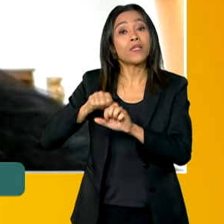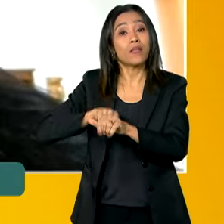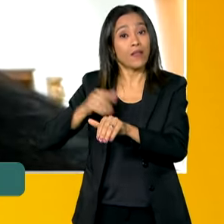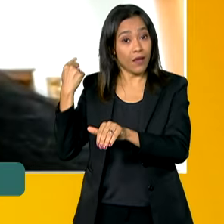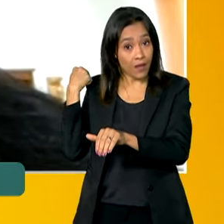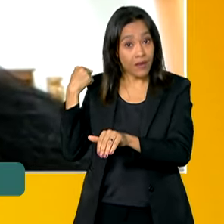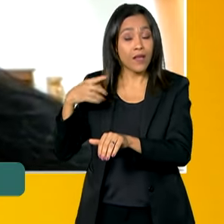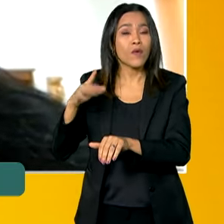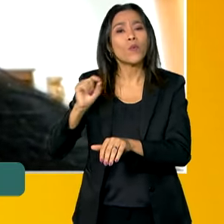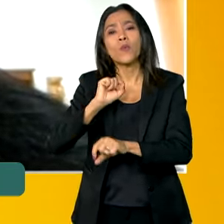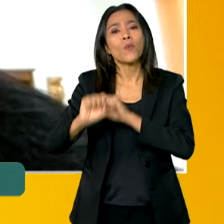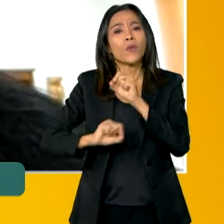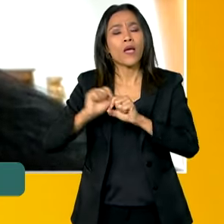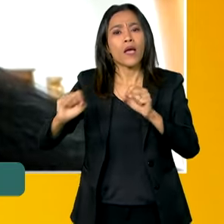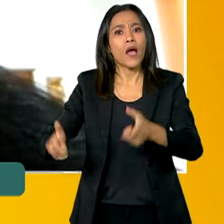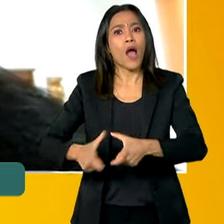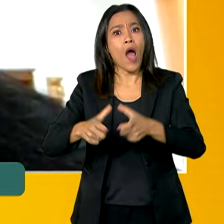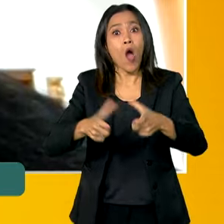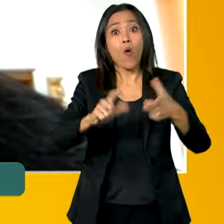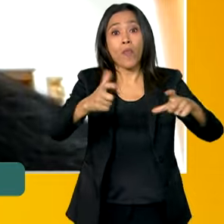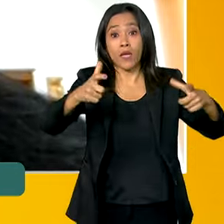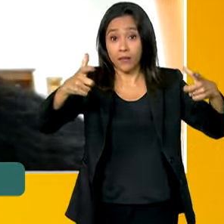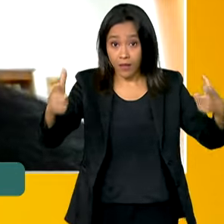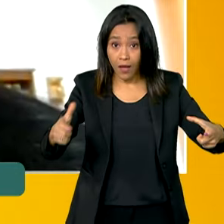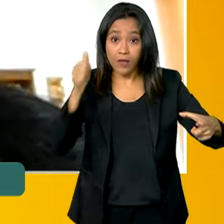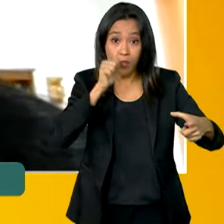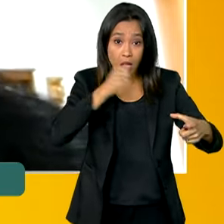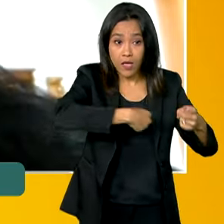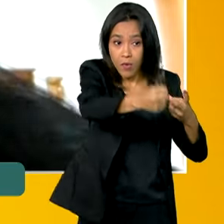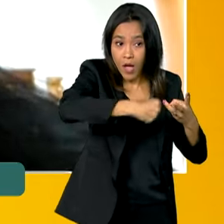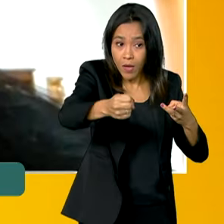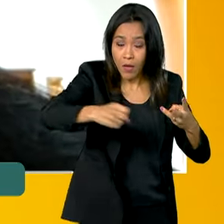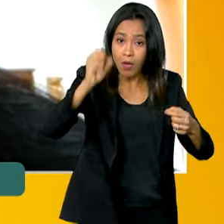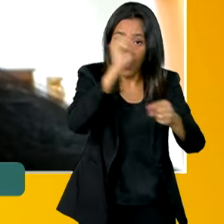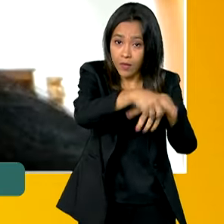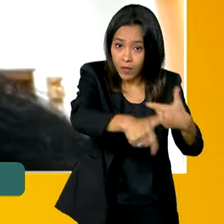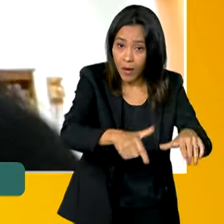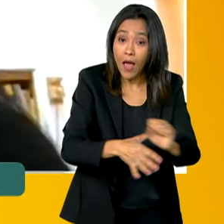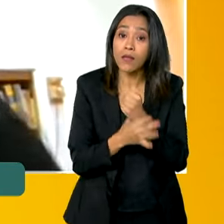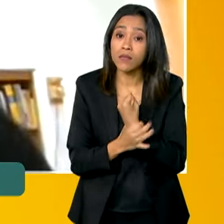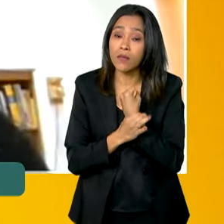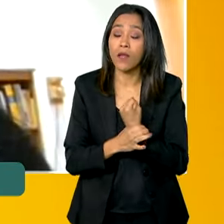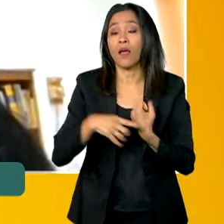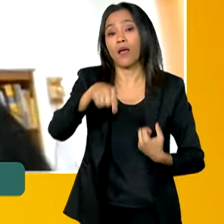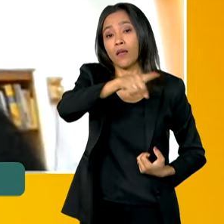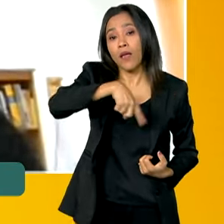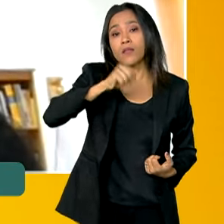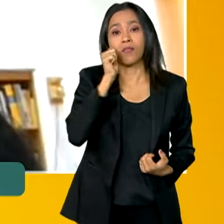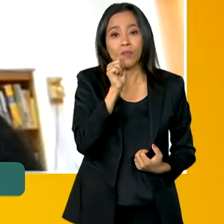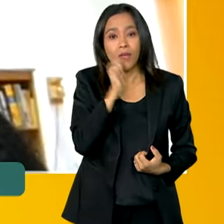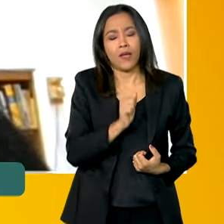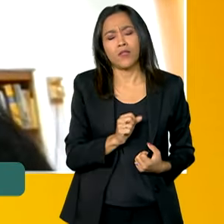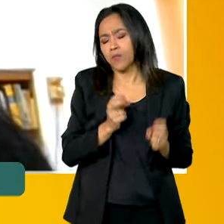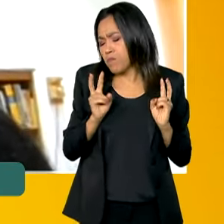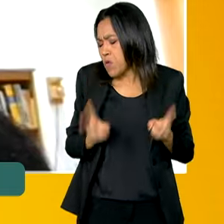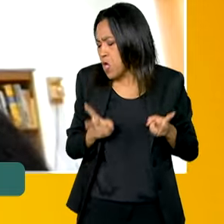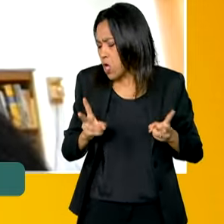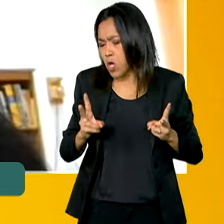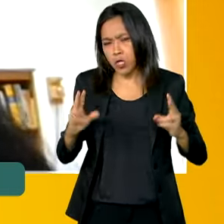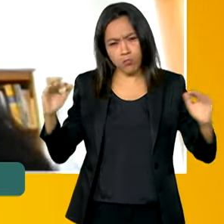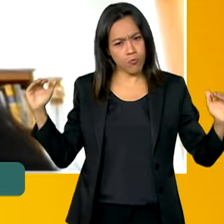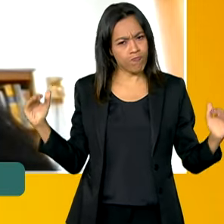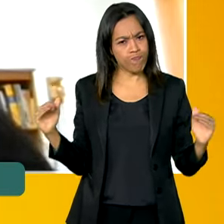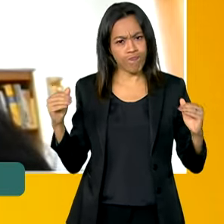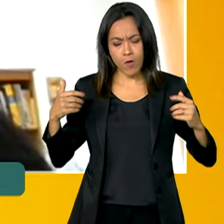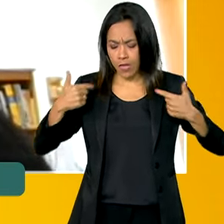e a participação das mulheres no mercado de trabalho, para garantir que as mulheres possam ocupar os mesmos cargos, com